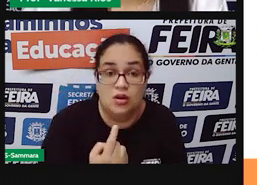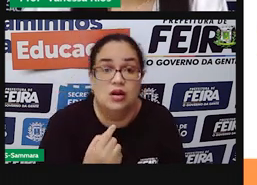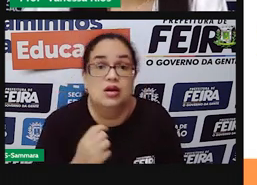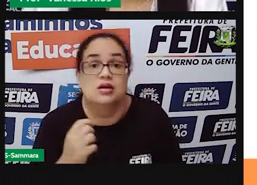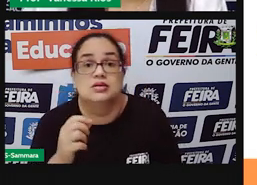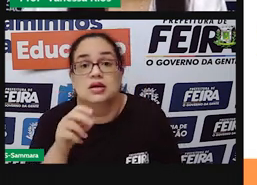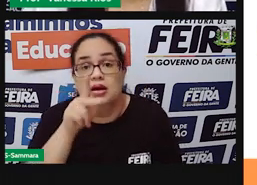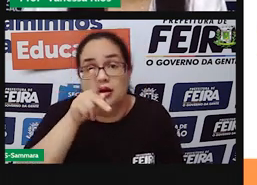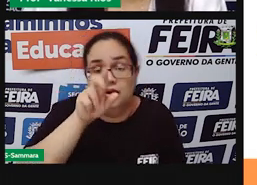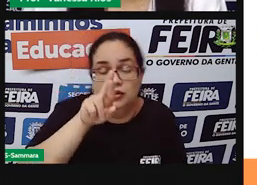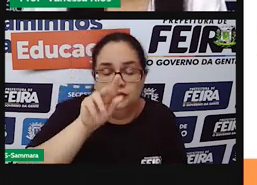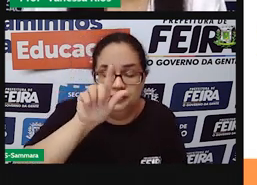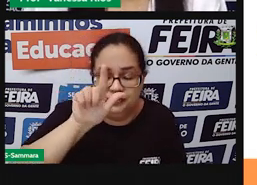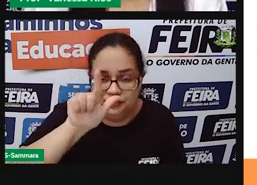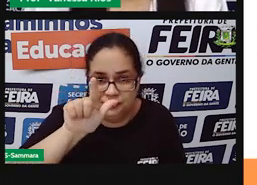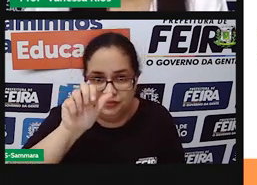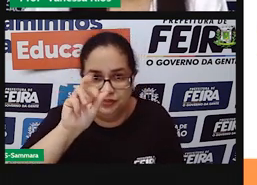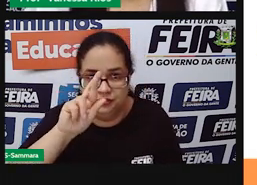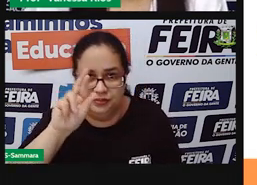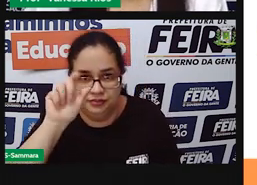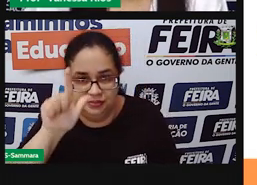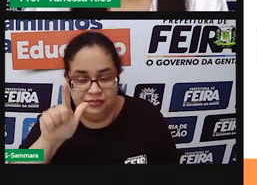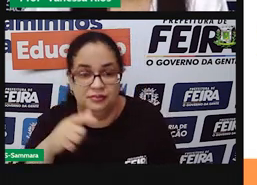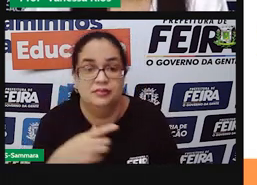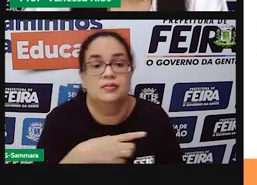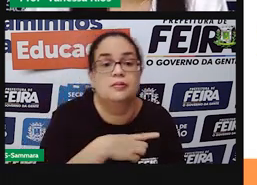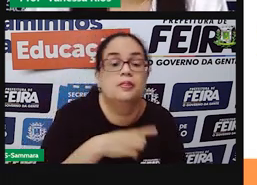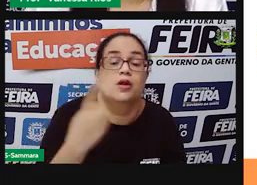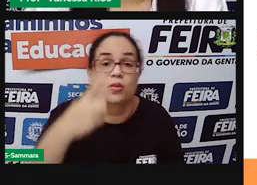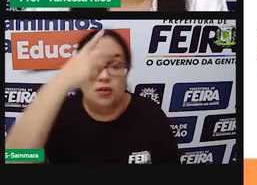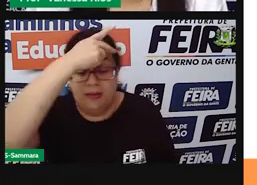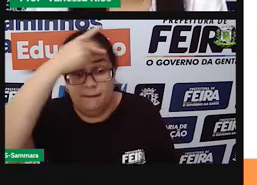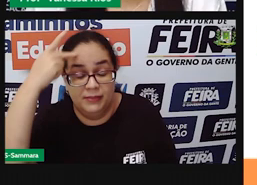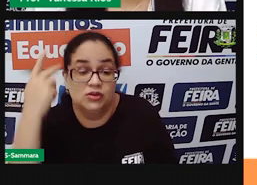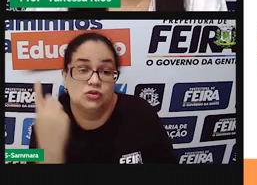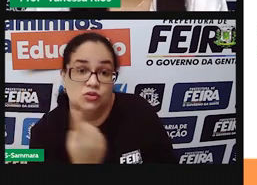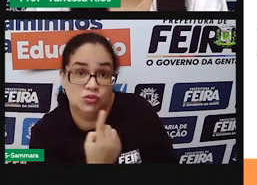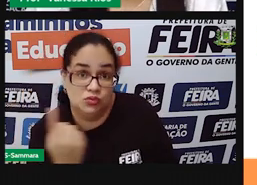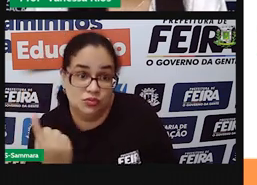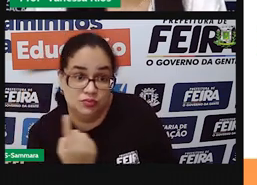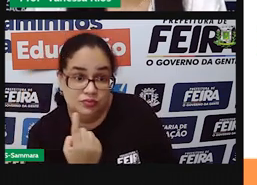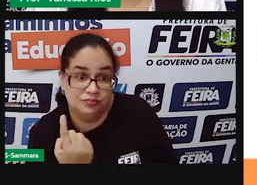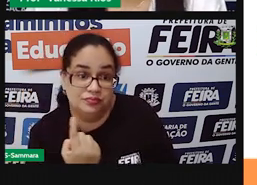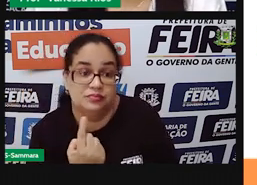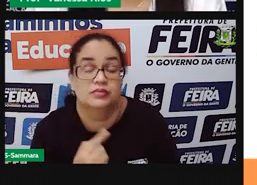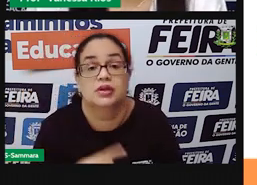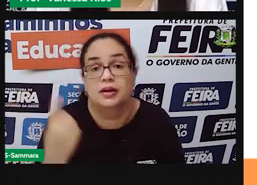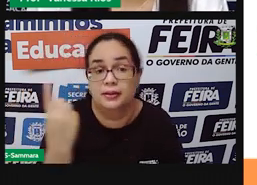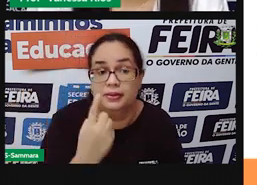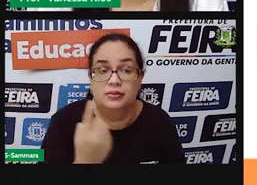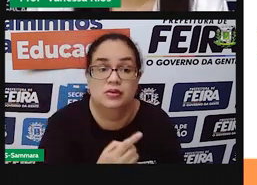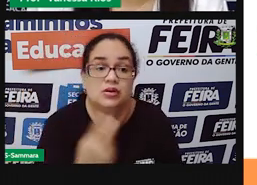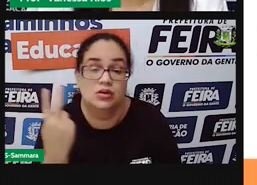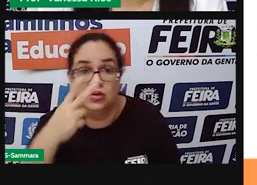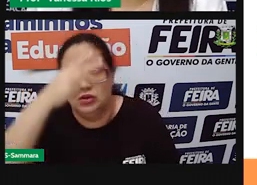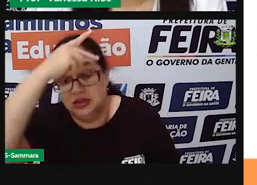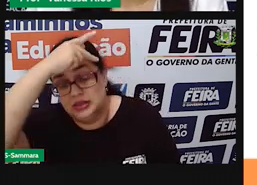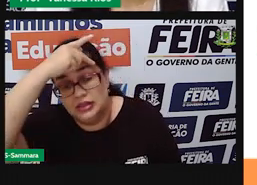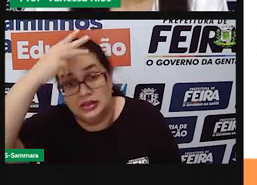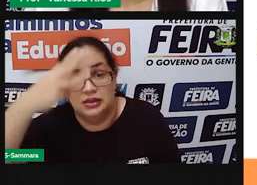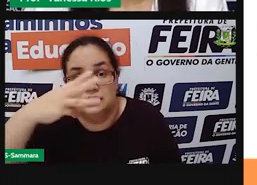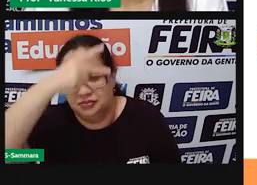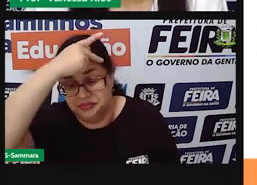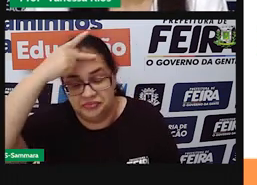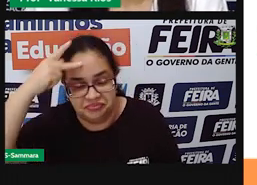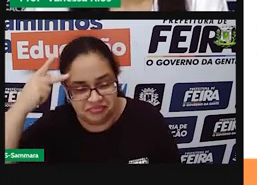plural. Singular, quando se refere aí a uma pessoa só, né? Tanto faz ser a primeira, a segunda ou terceira pessoa.